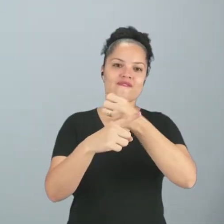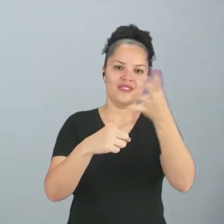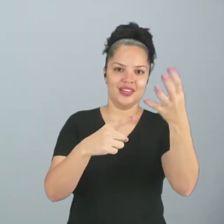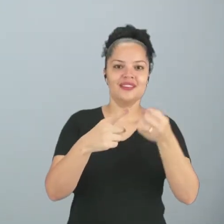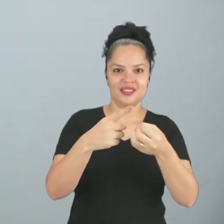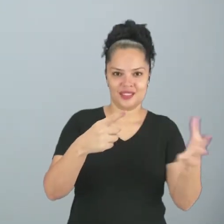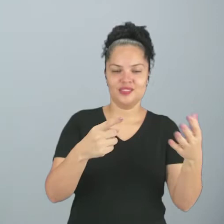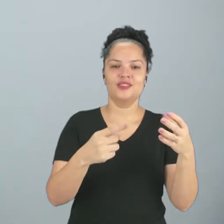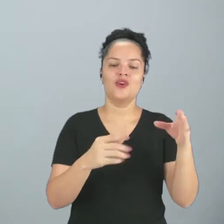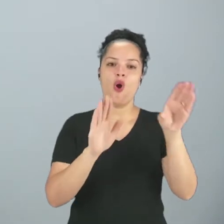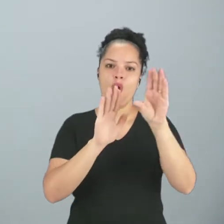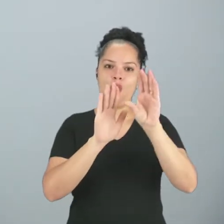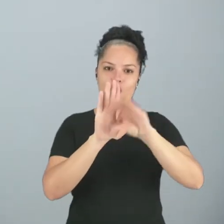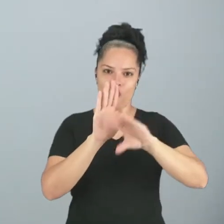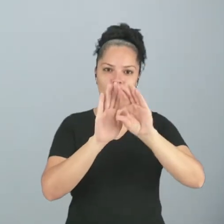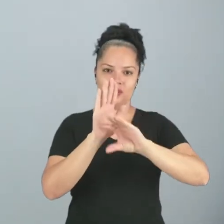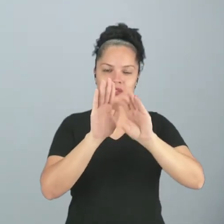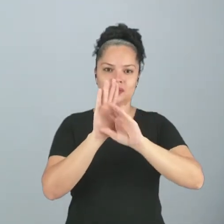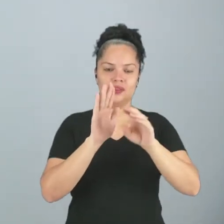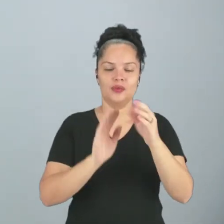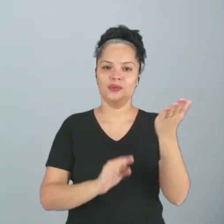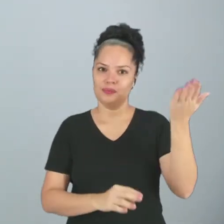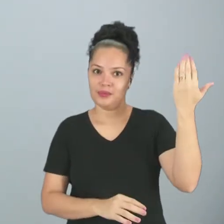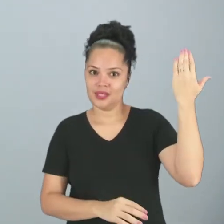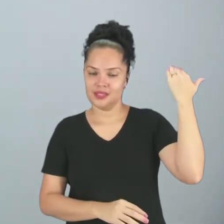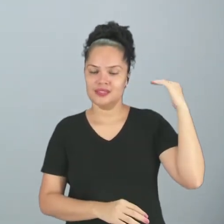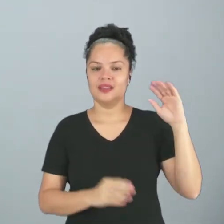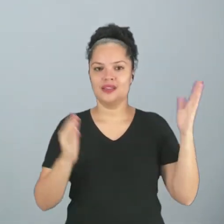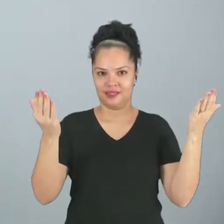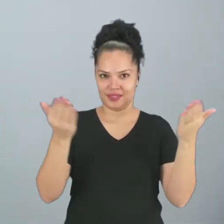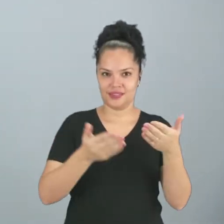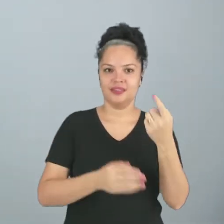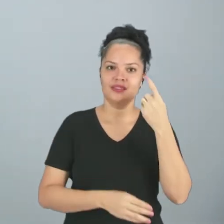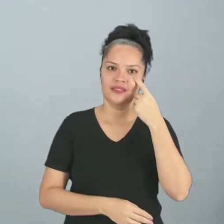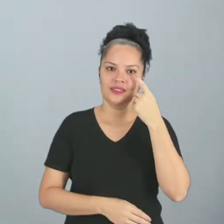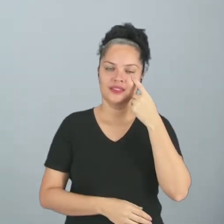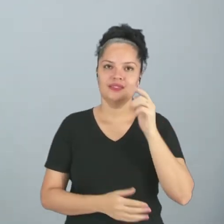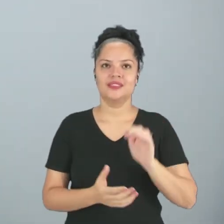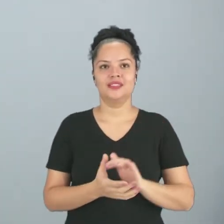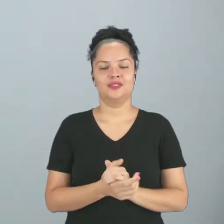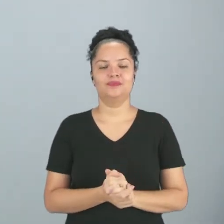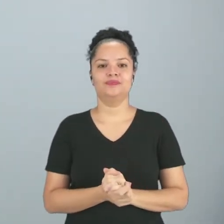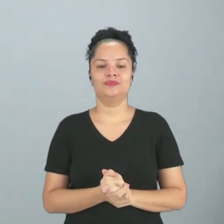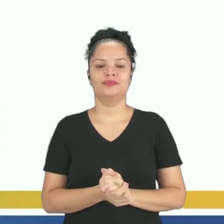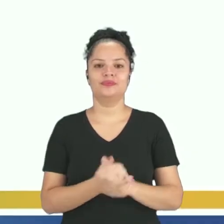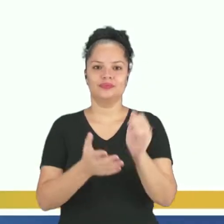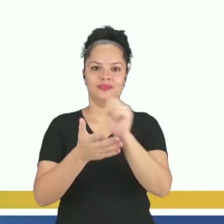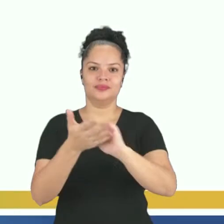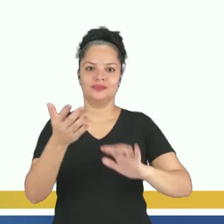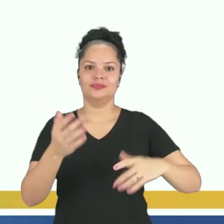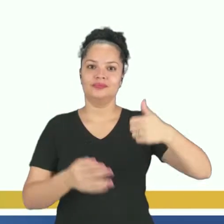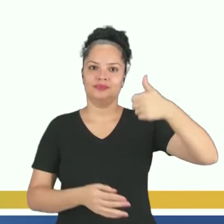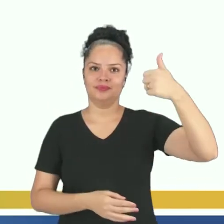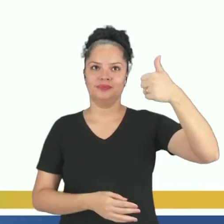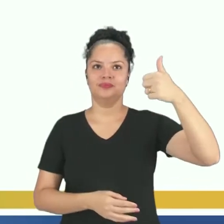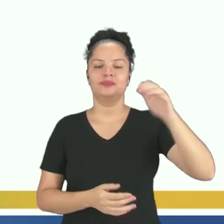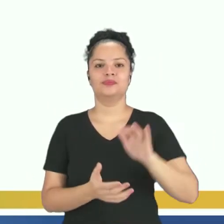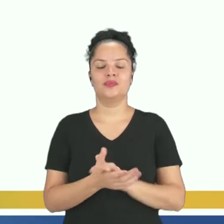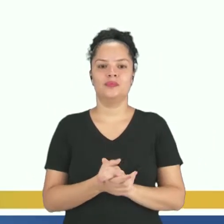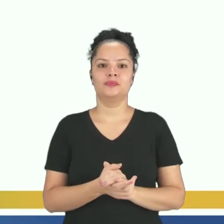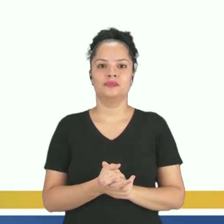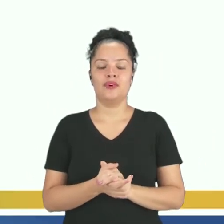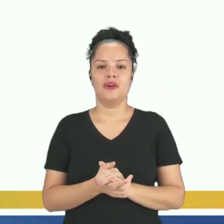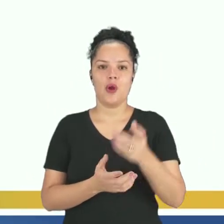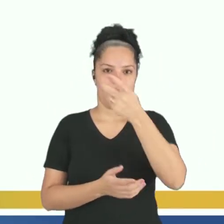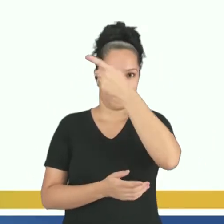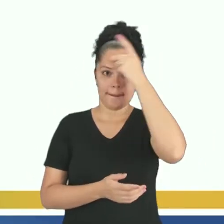nas aulas anteriores, agora a gente vai resolver exercícios que o envolvem. Então vamos para a primeira questão. Vamos